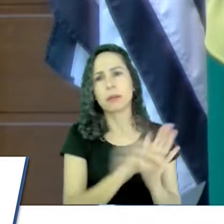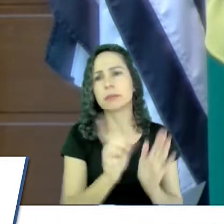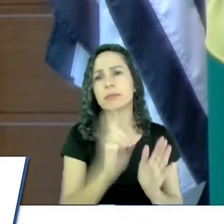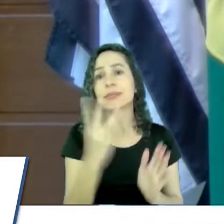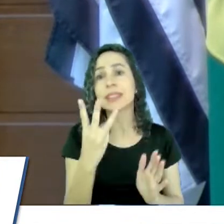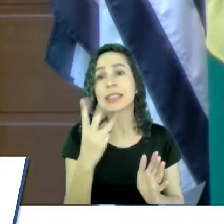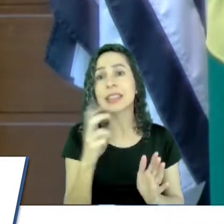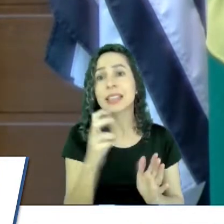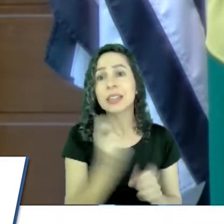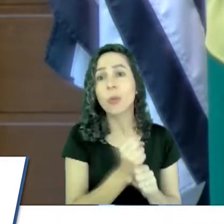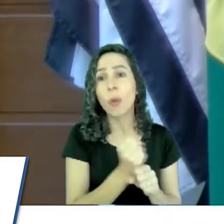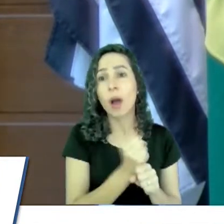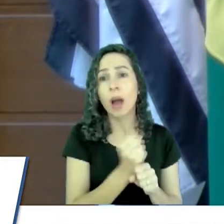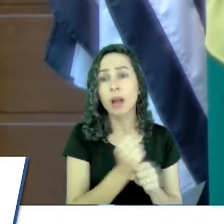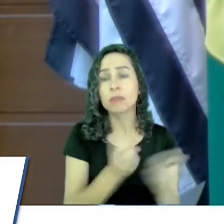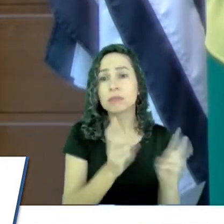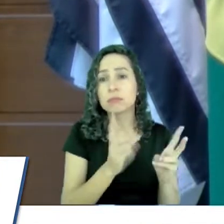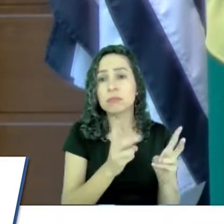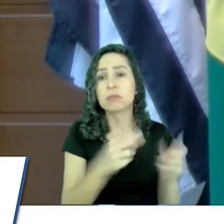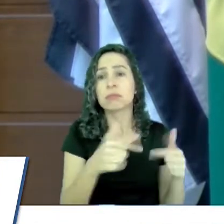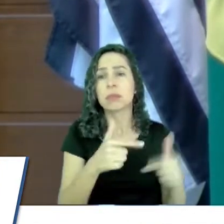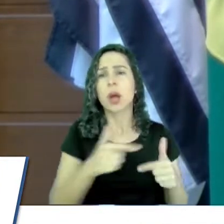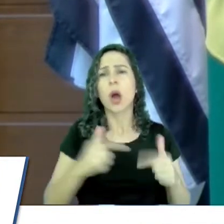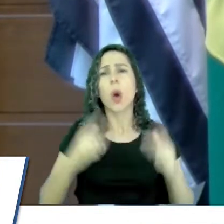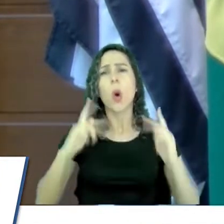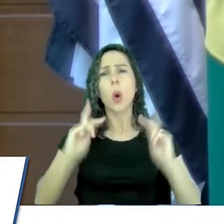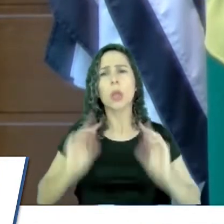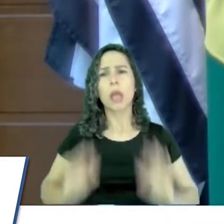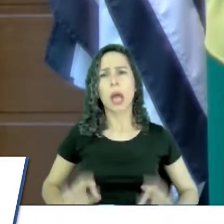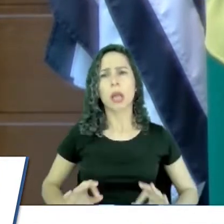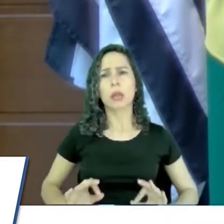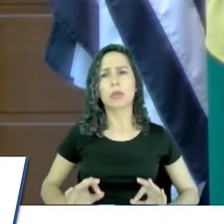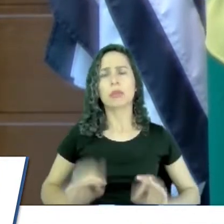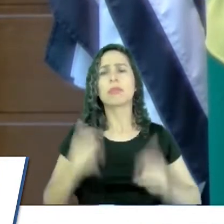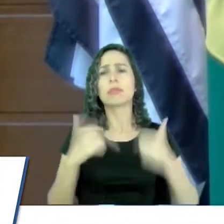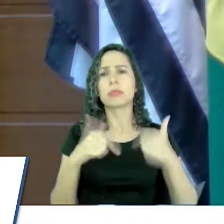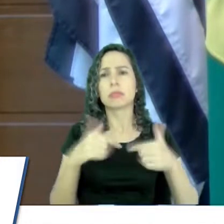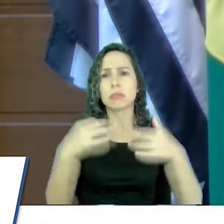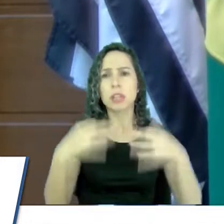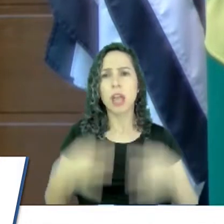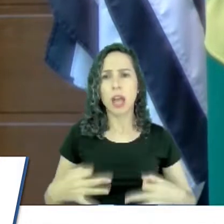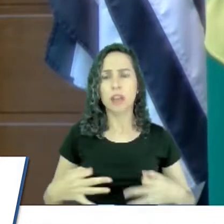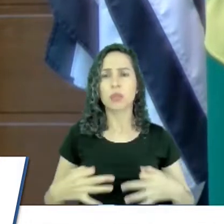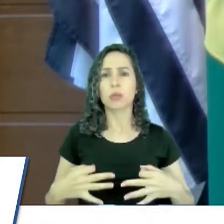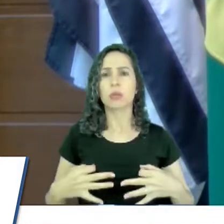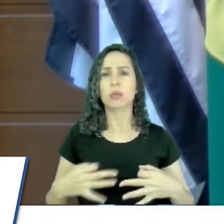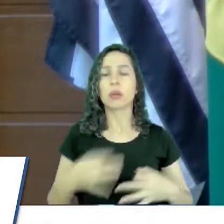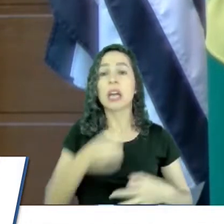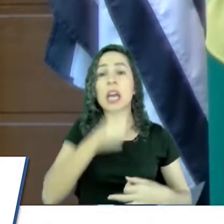muitos anos. Ele é um honesto, trabalhador, idoso.